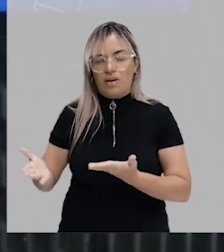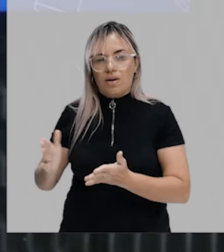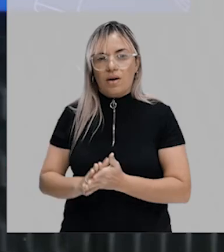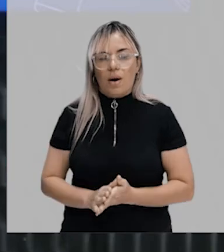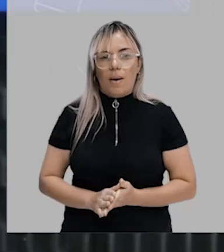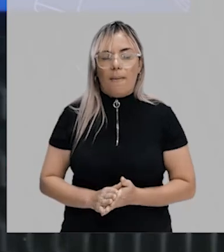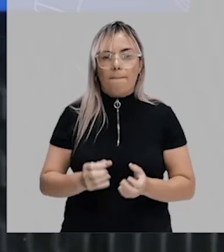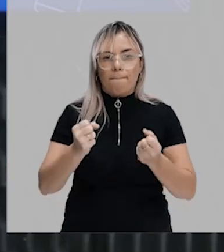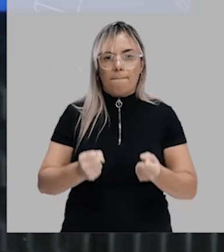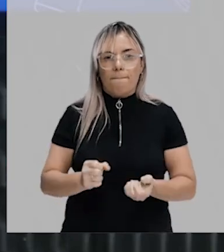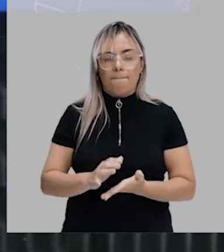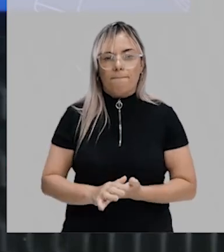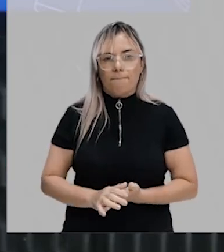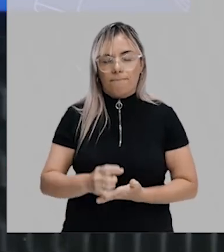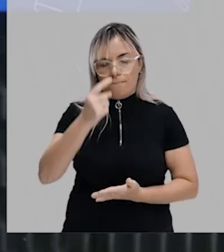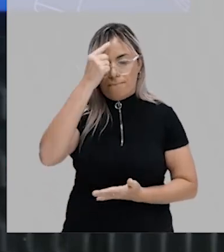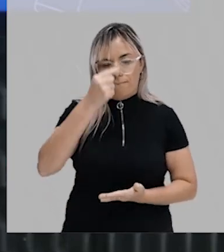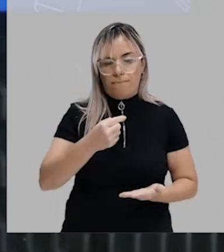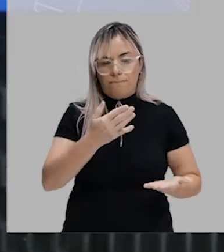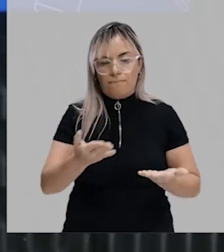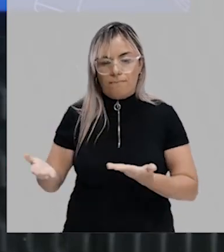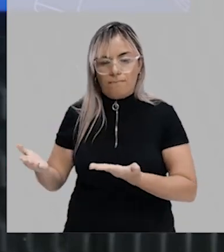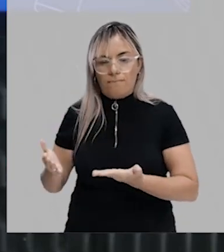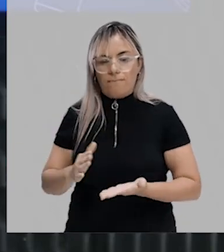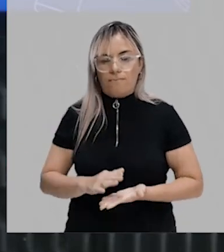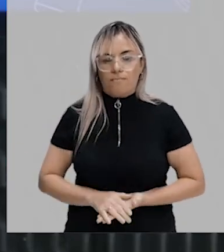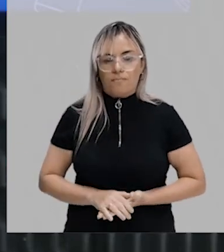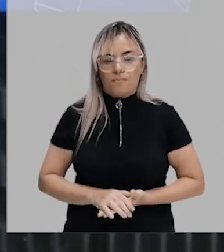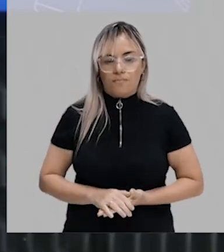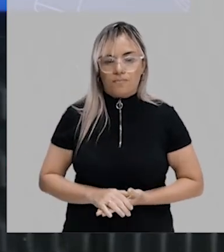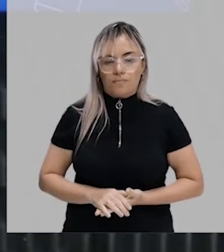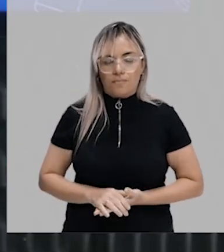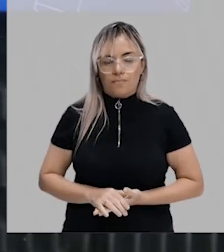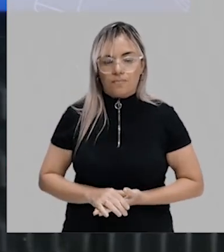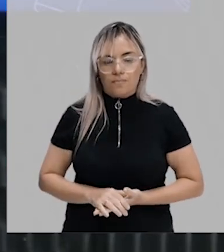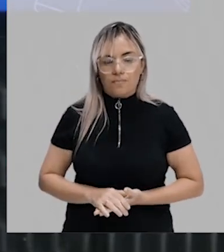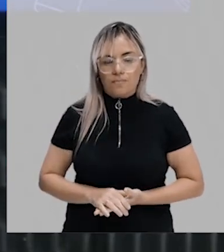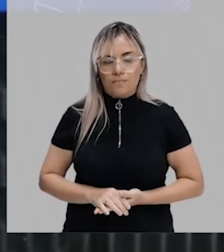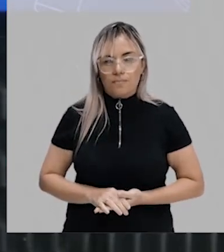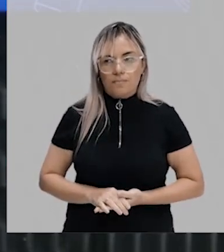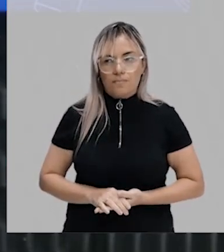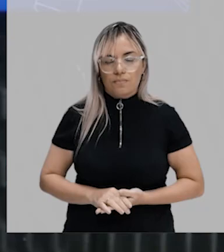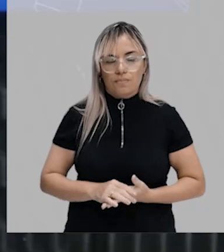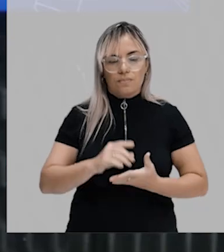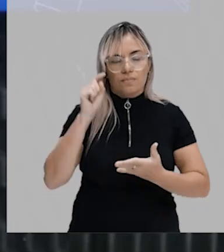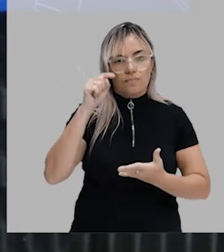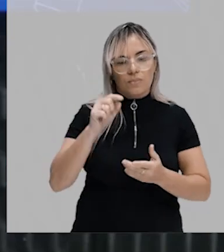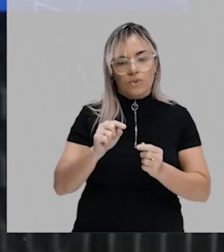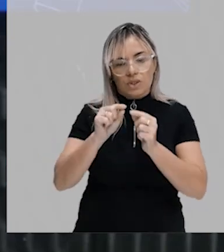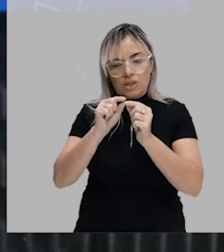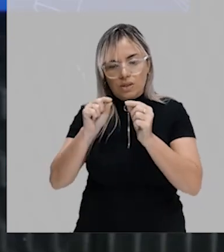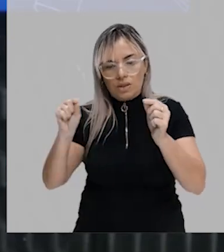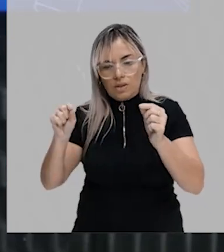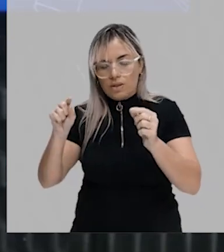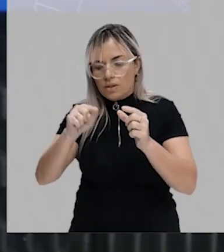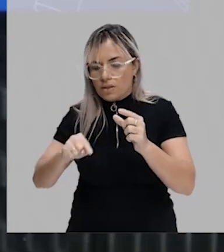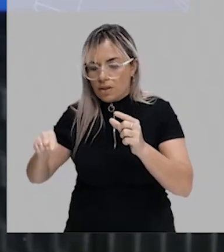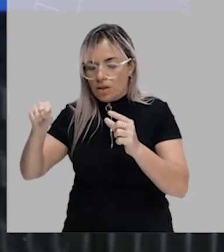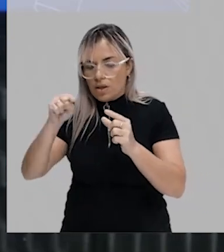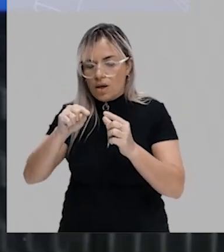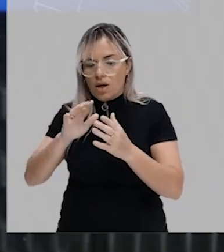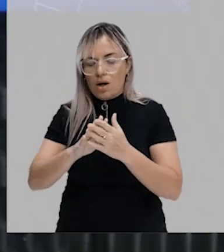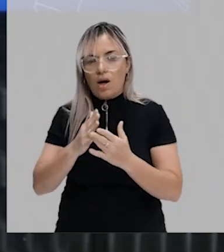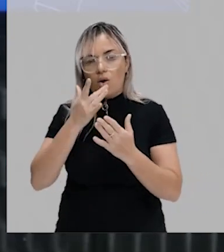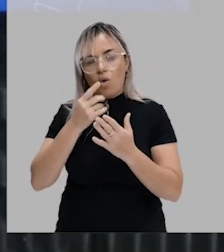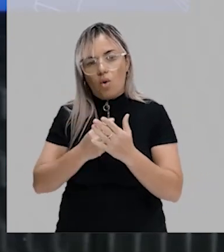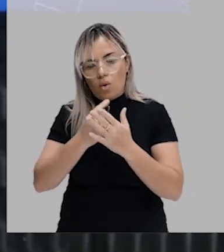podem ver aqui no nome, tá? O dermátomo e o esclerose. Esse dermátomo vai originar aqui, vai